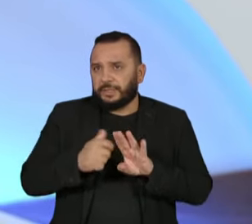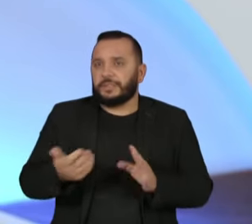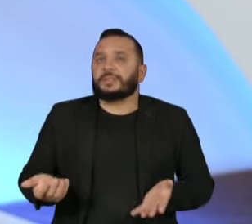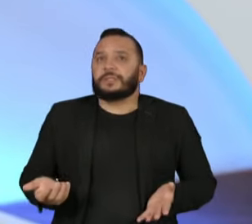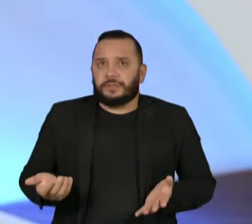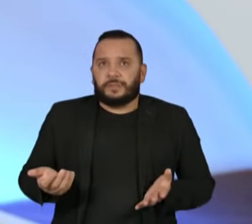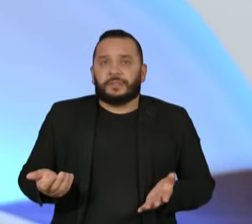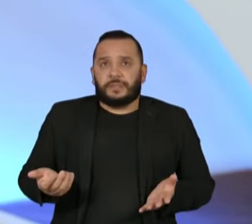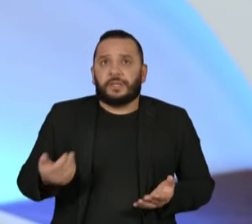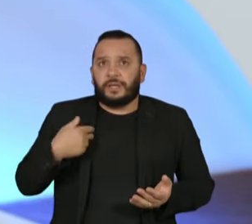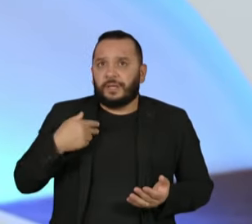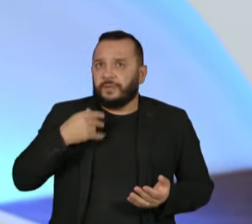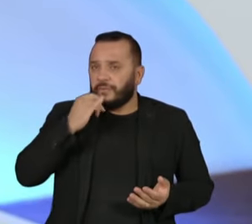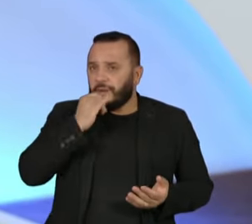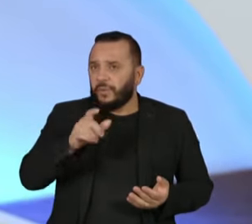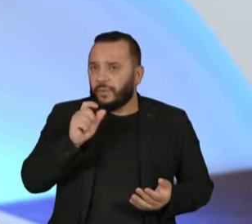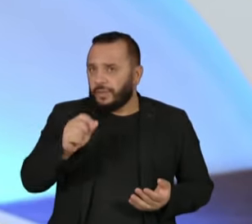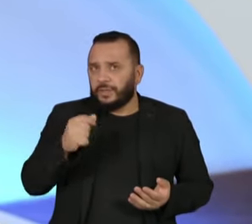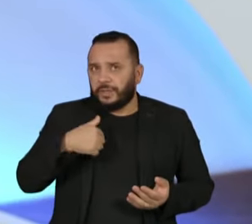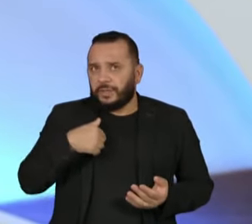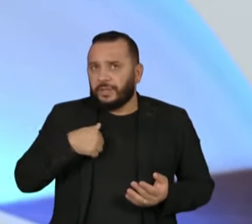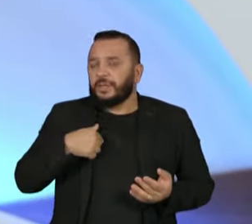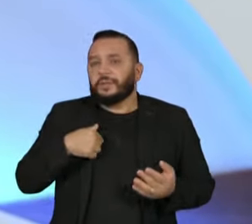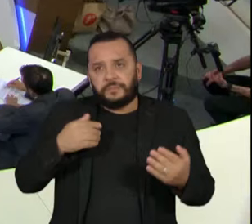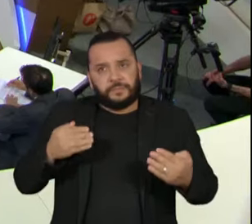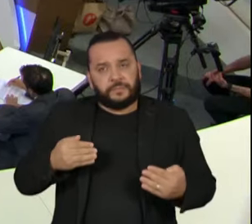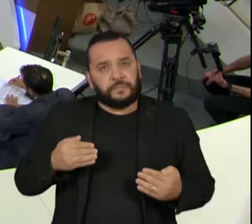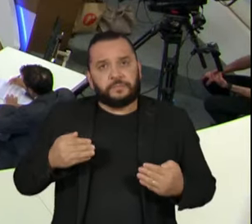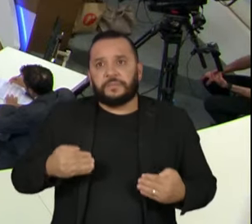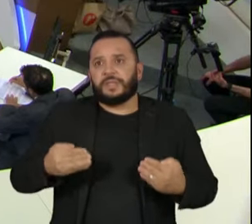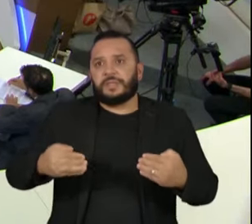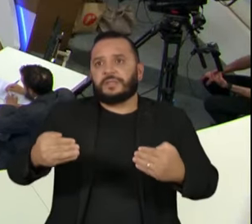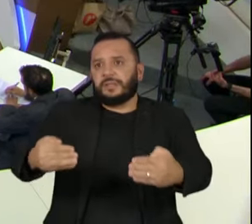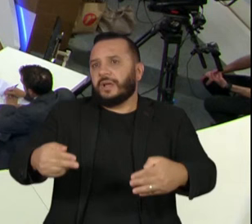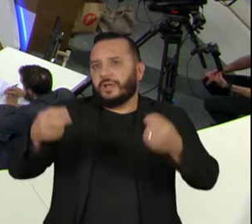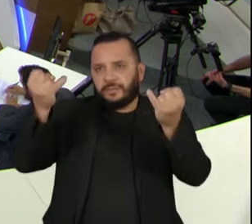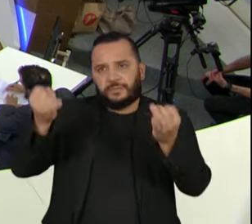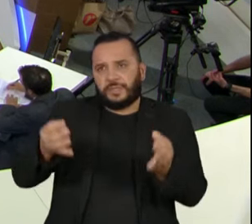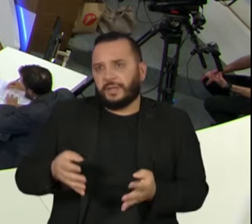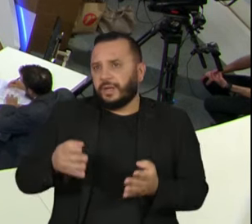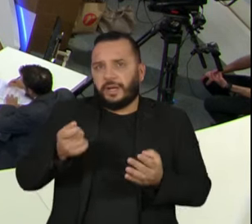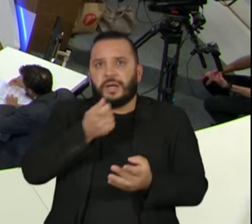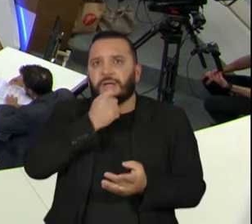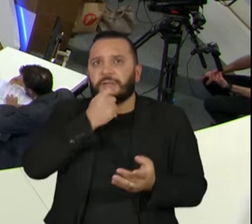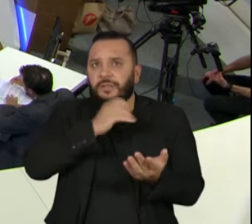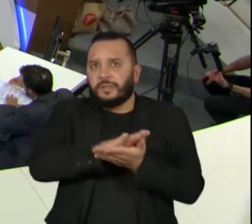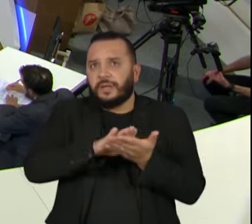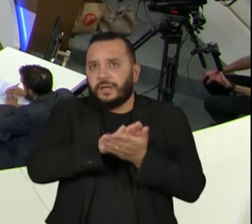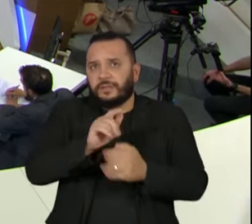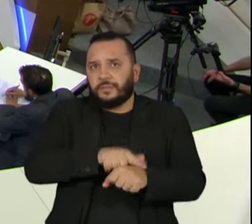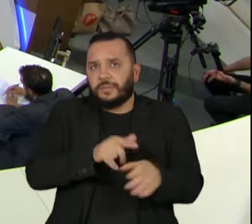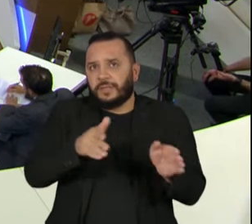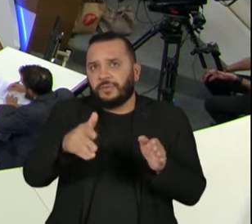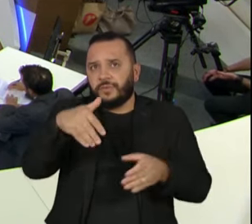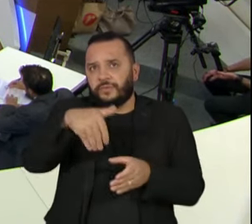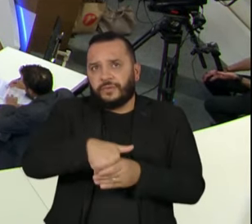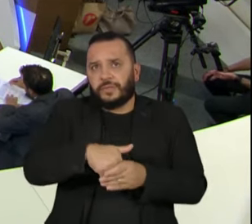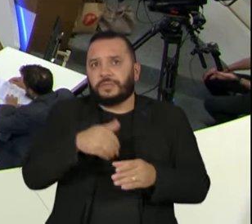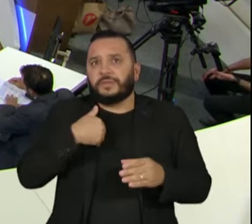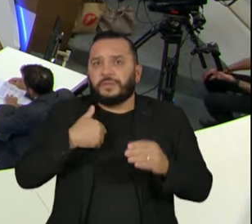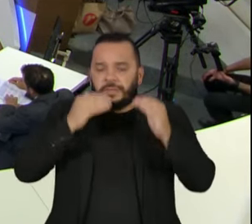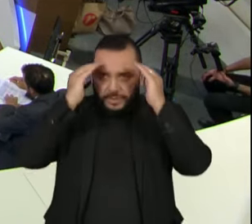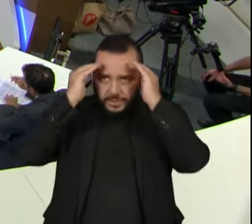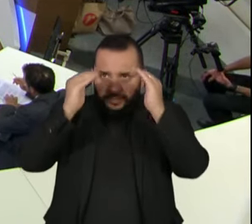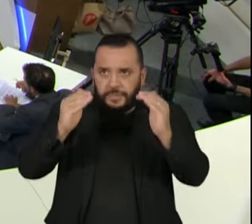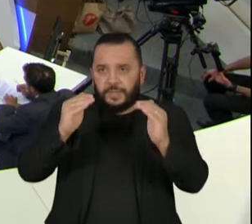dizia, primeiro que não ia tratar de ministério, como muitos queriam, ali ainda na época da eleição, em respeito aos